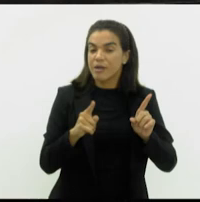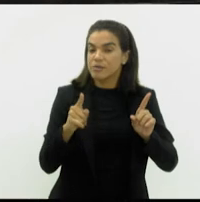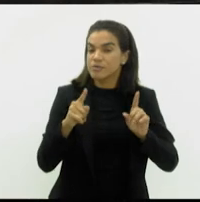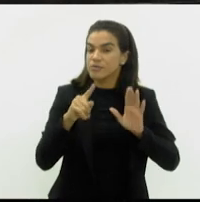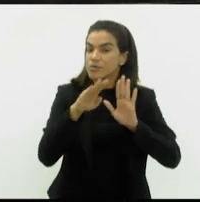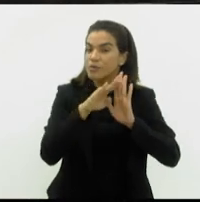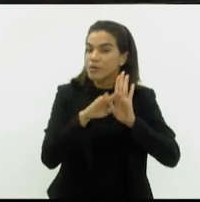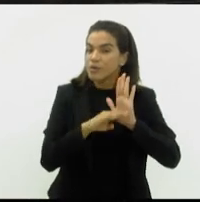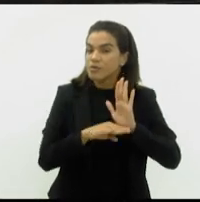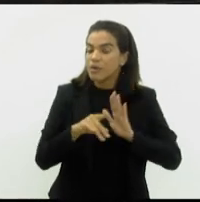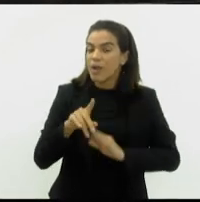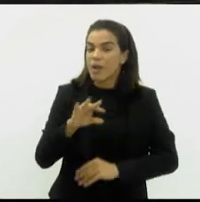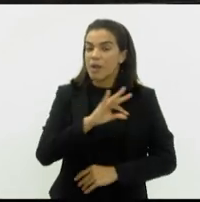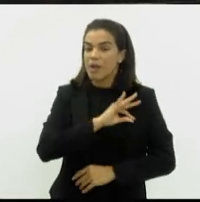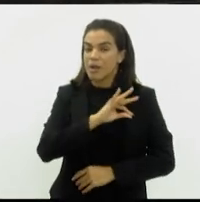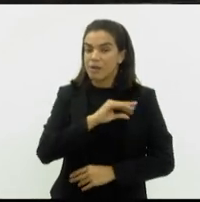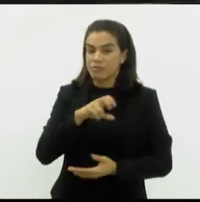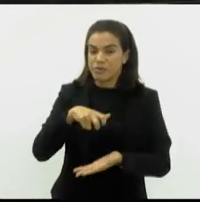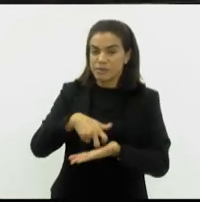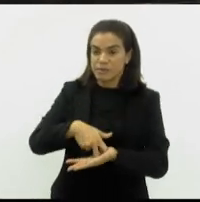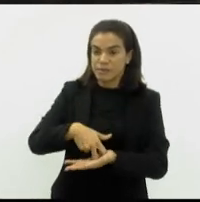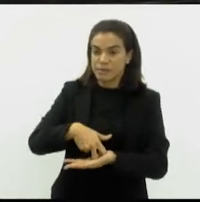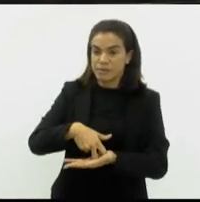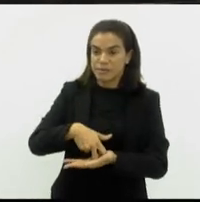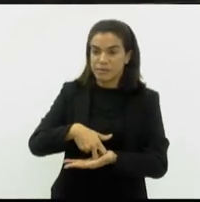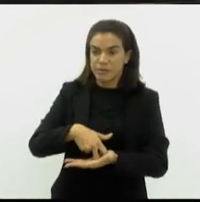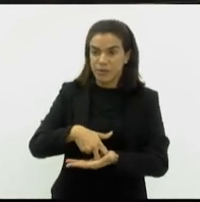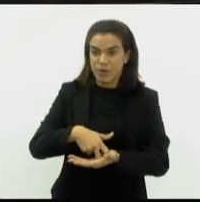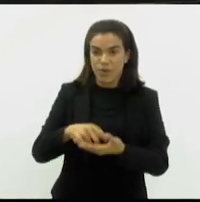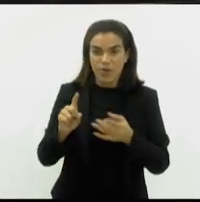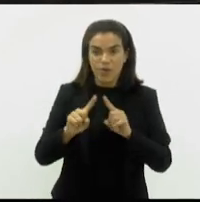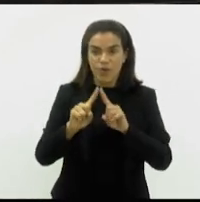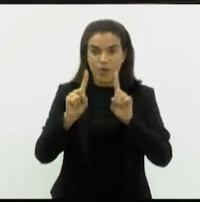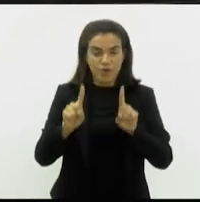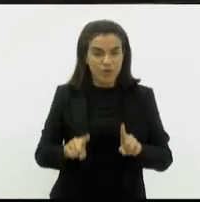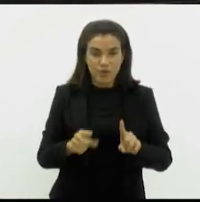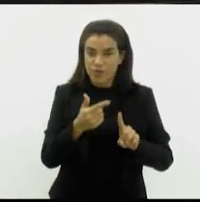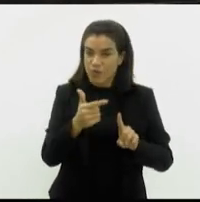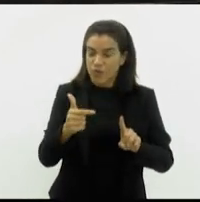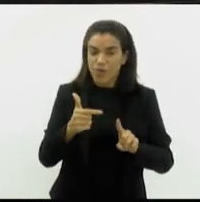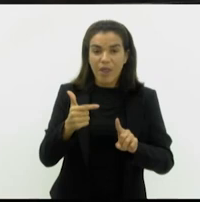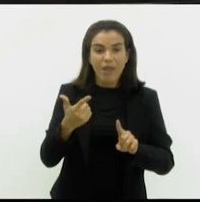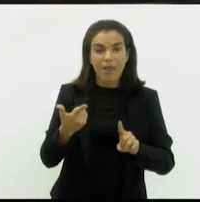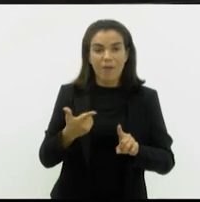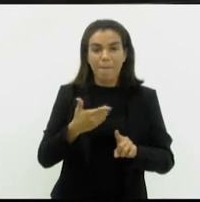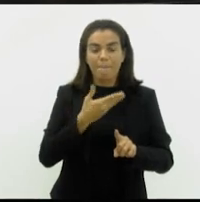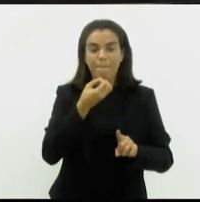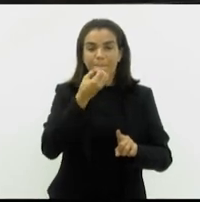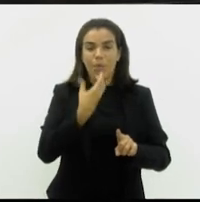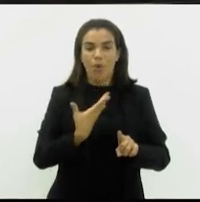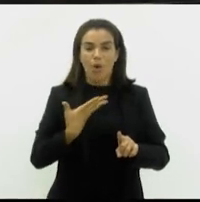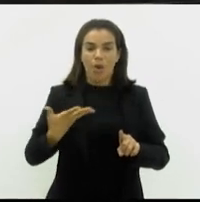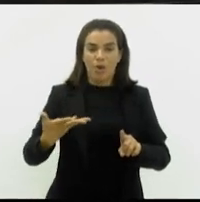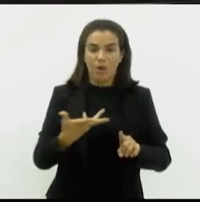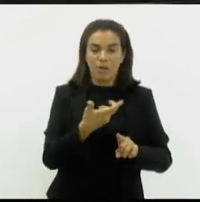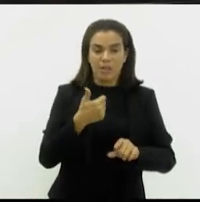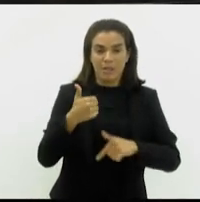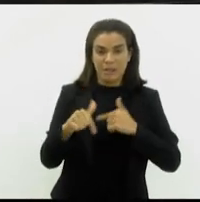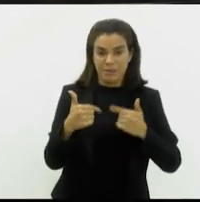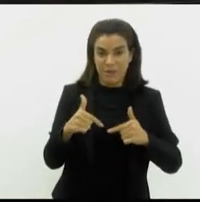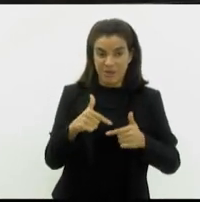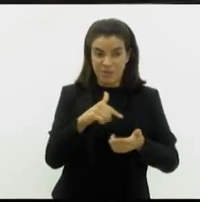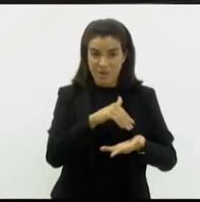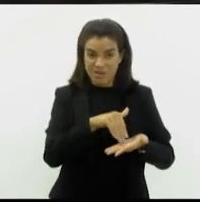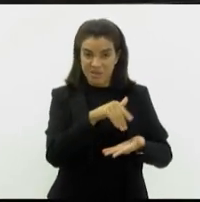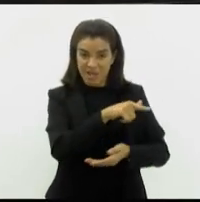é a polícia penal. O servidor já não tem uma qualidade boa de trabalho. Ainda ter à frente uma secretária